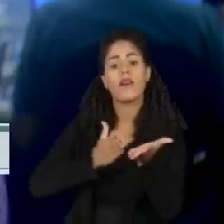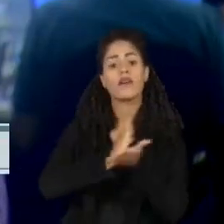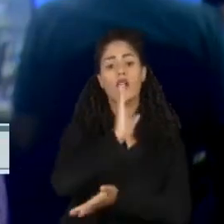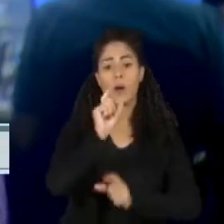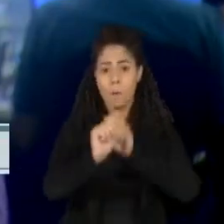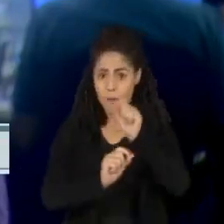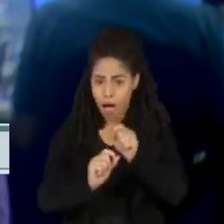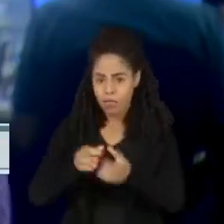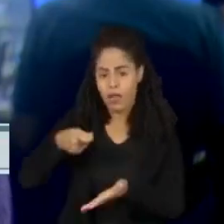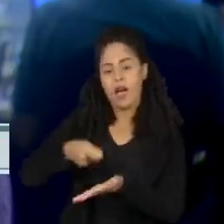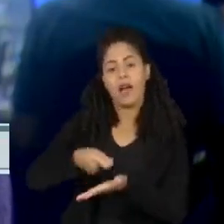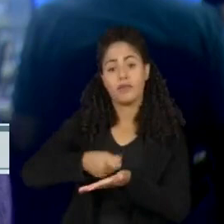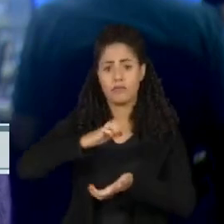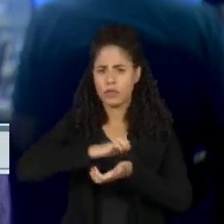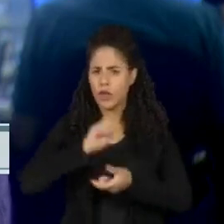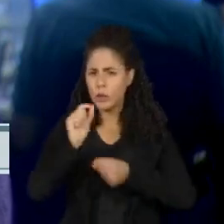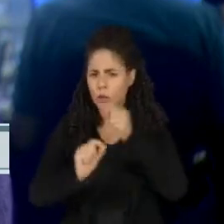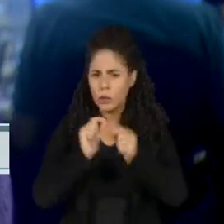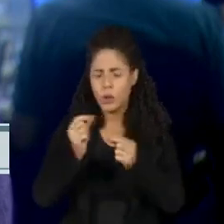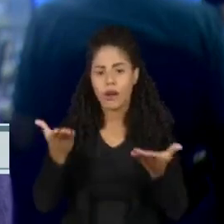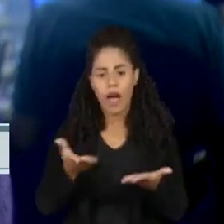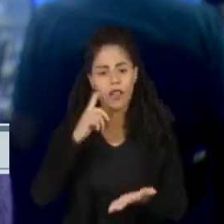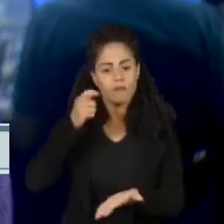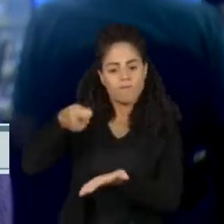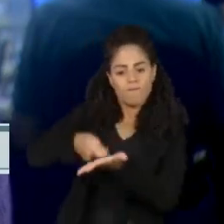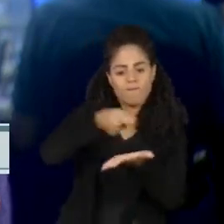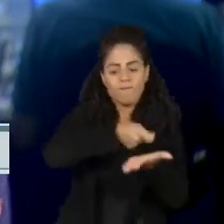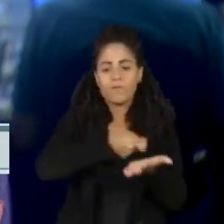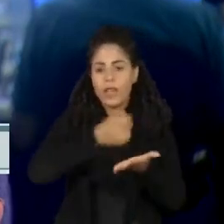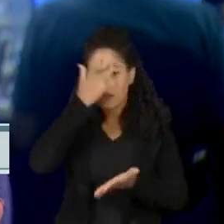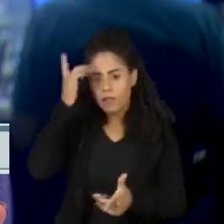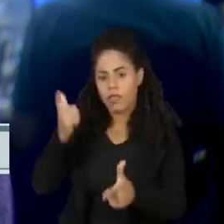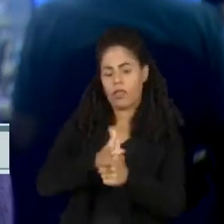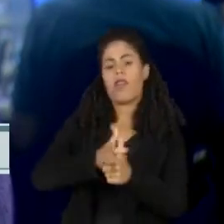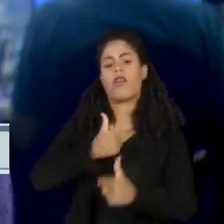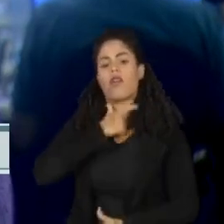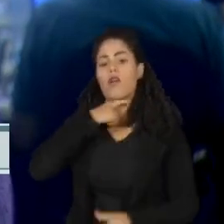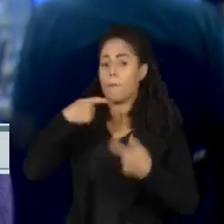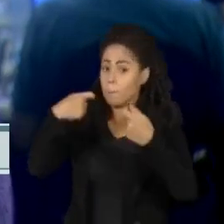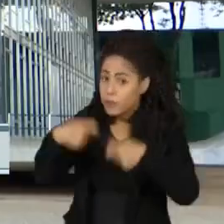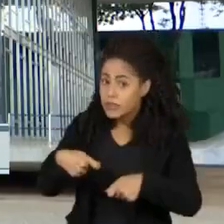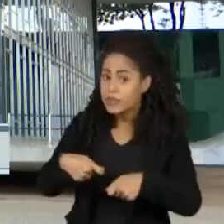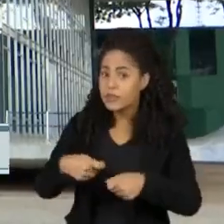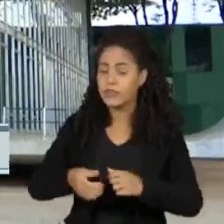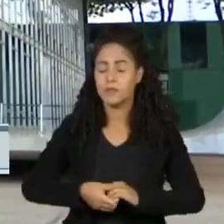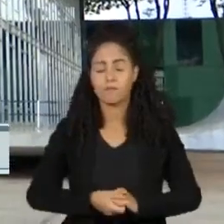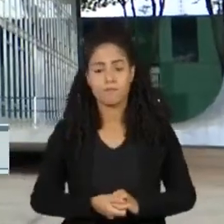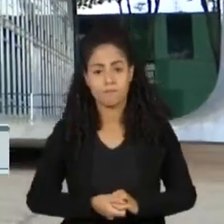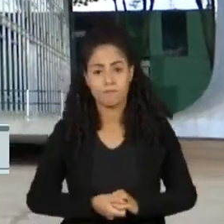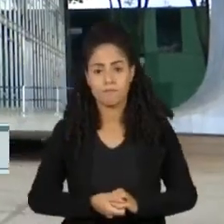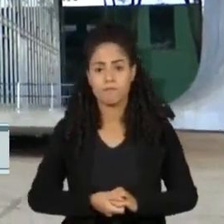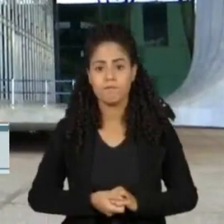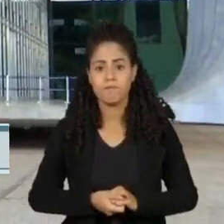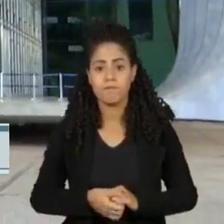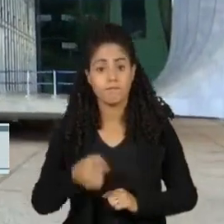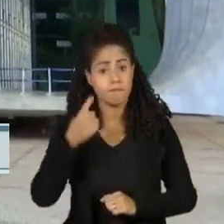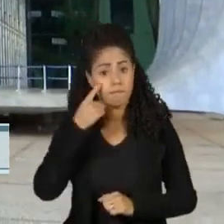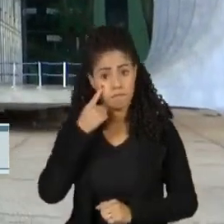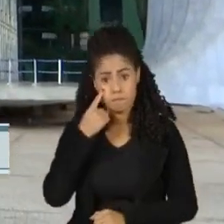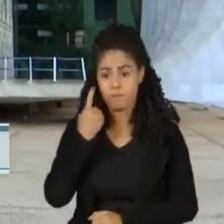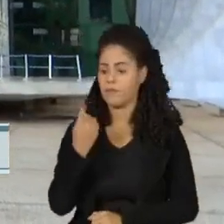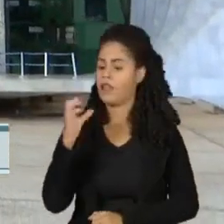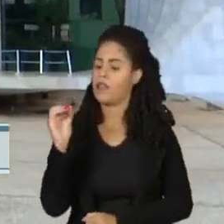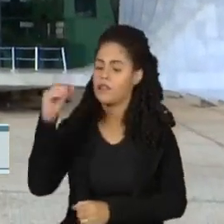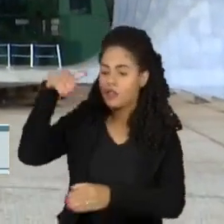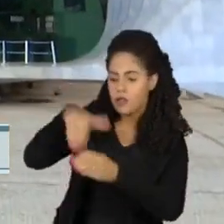pelo Supremo Tribunal Federal como forma de obrigar os devedores a pagarem os débitos. Por 10 votos a 1,